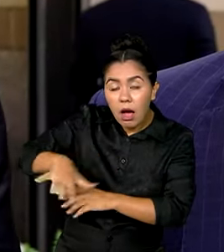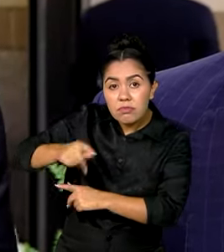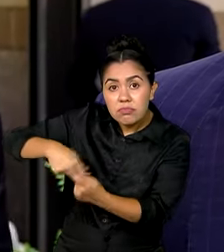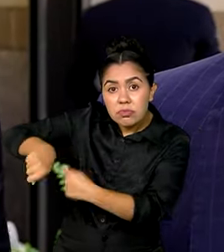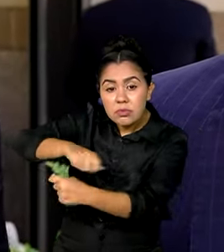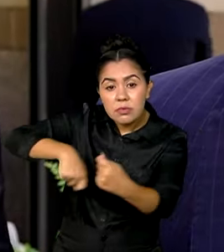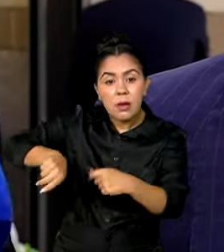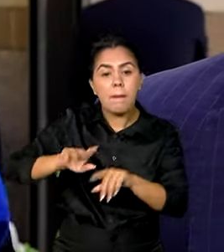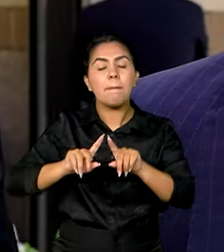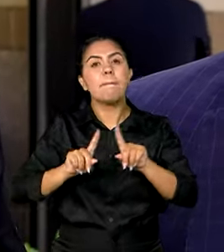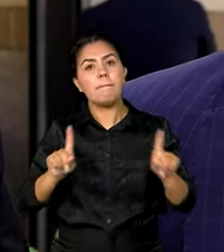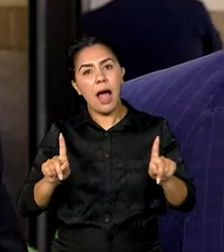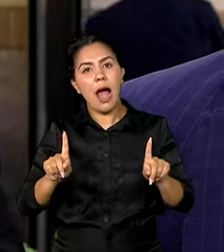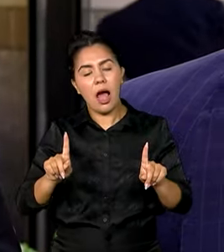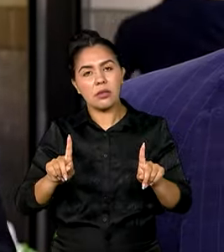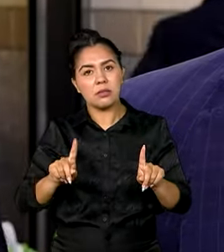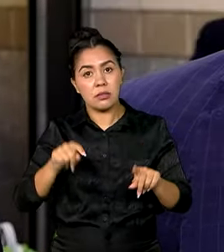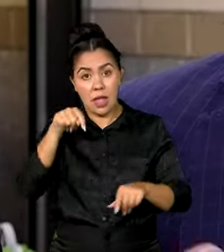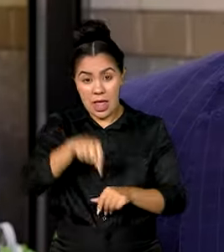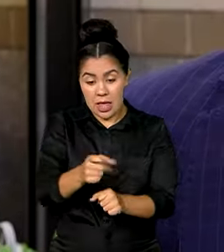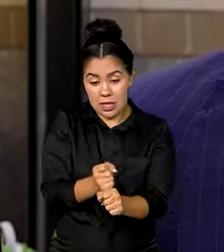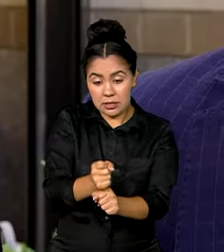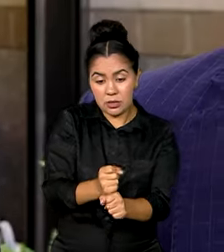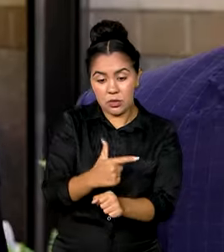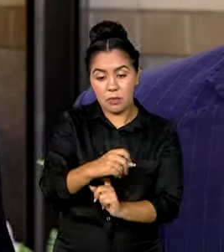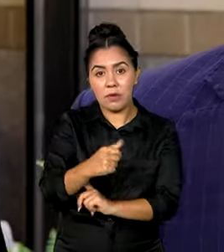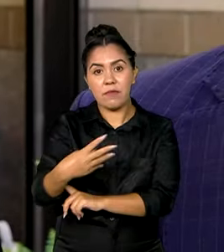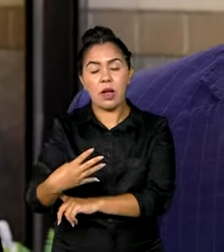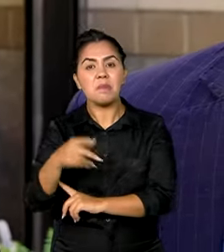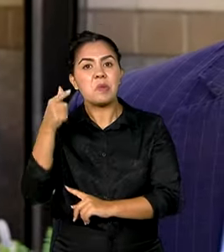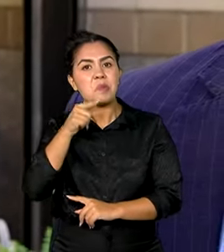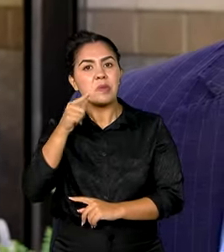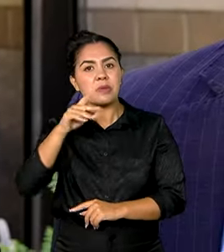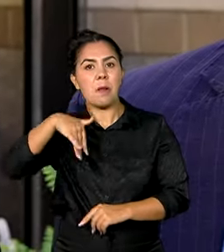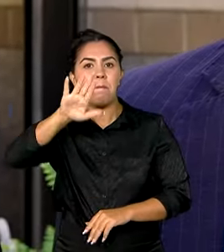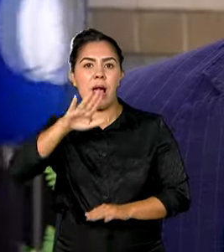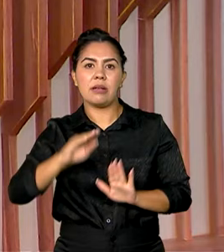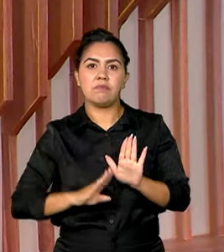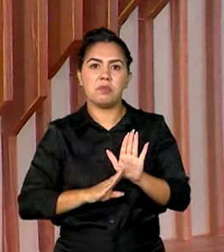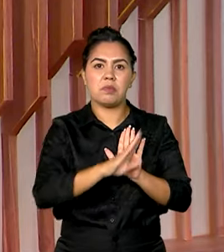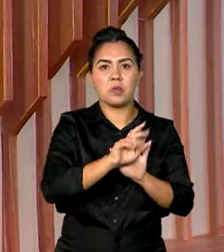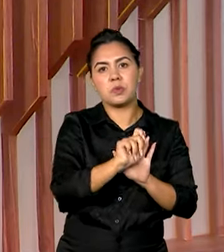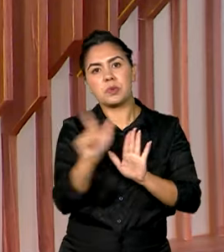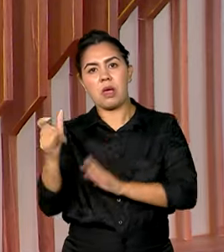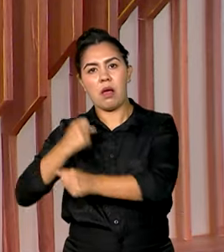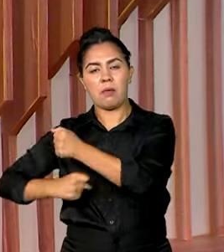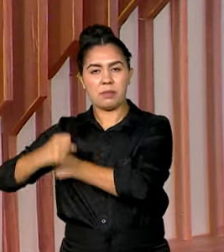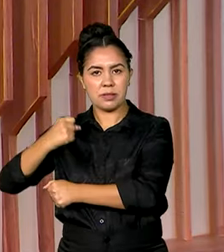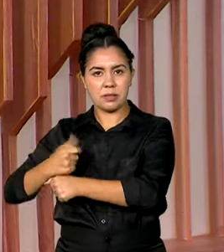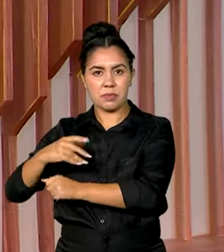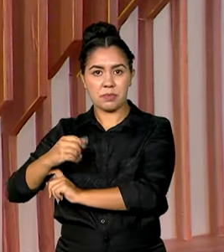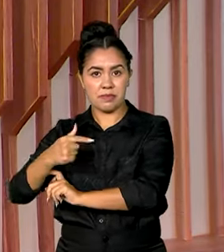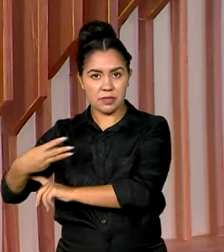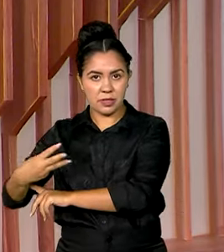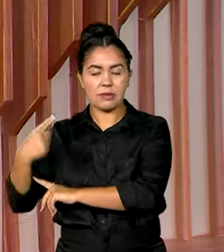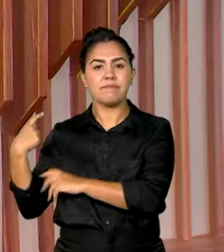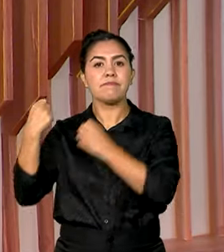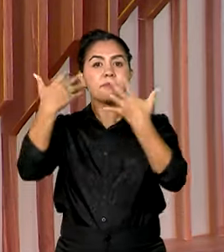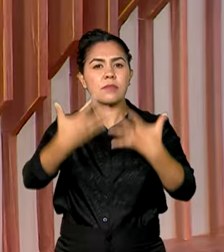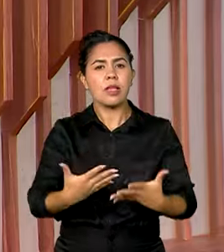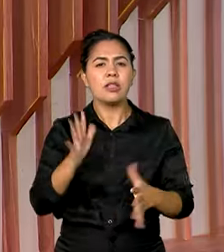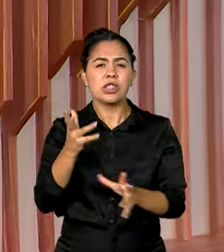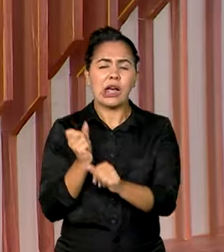E não obstante, economia deste ano está crescendo mais do que cresceu o ano passado. E depois de anos de